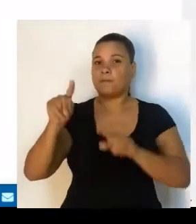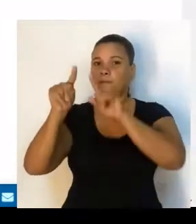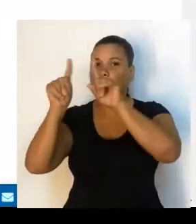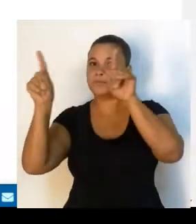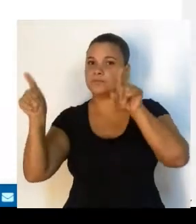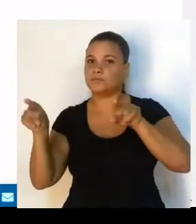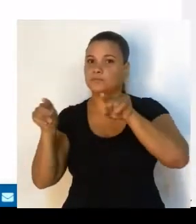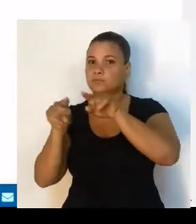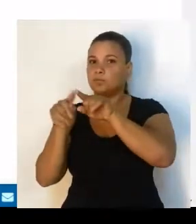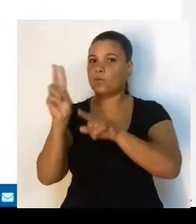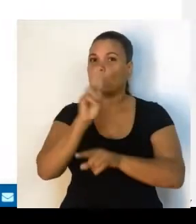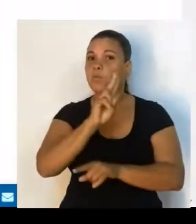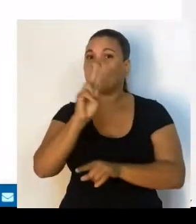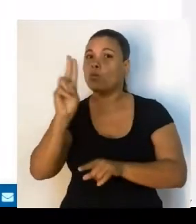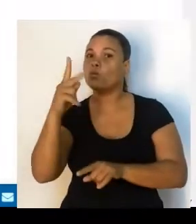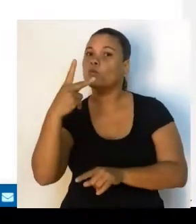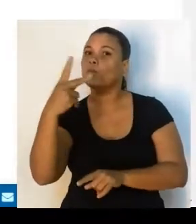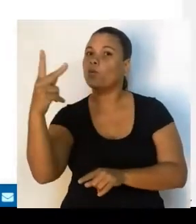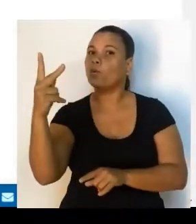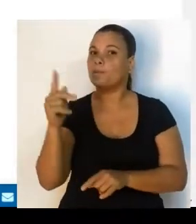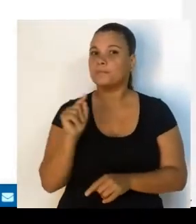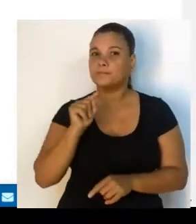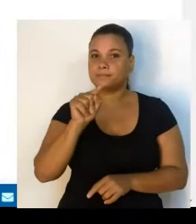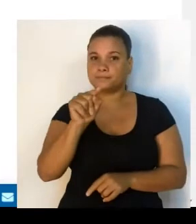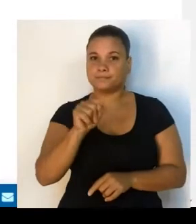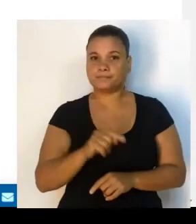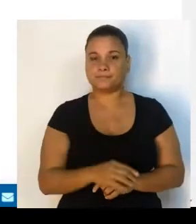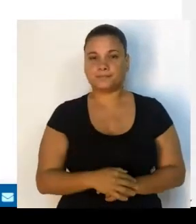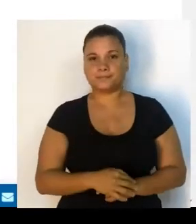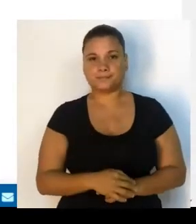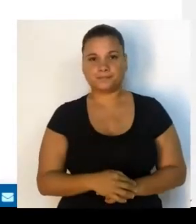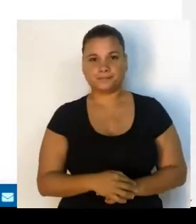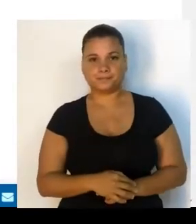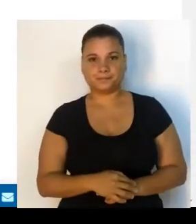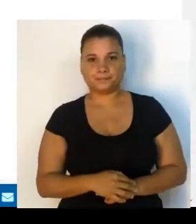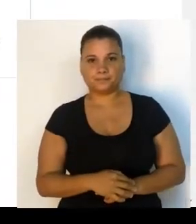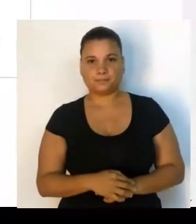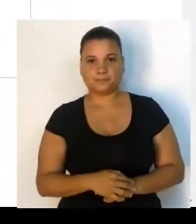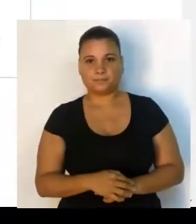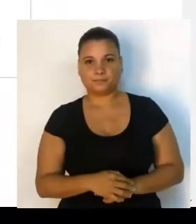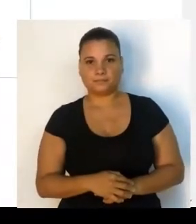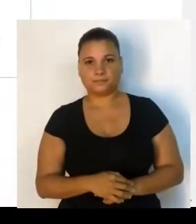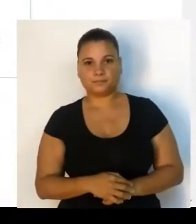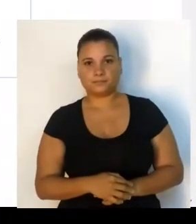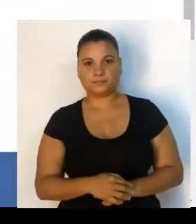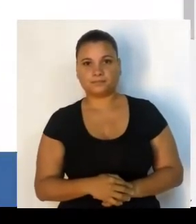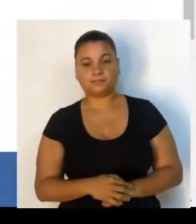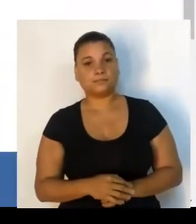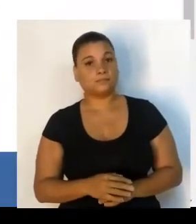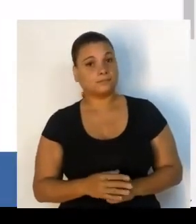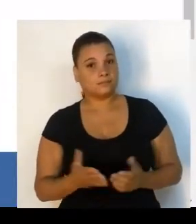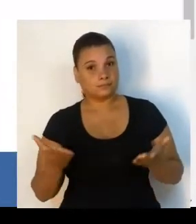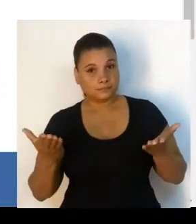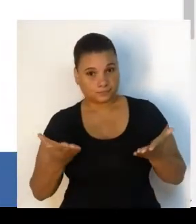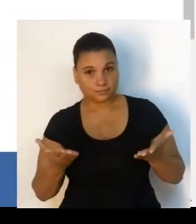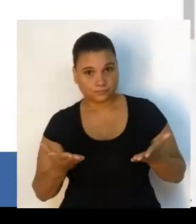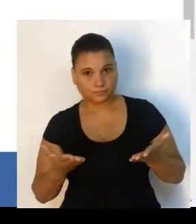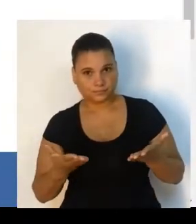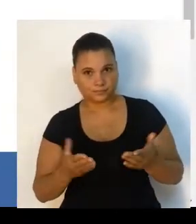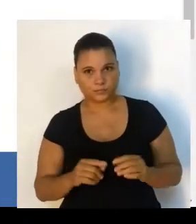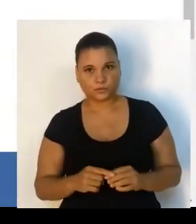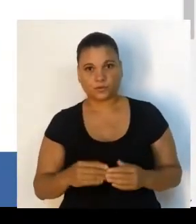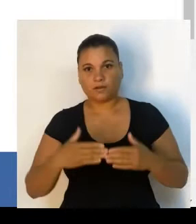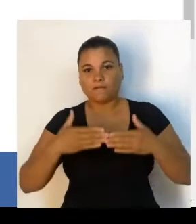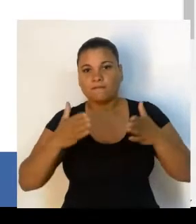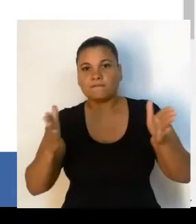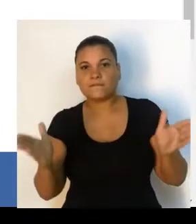clicando sobre o componente curricular ou sobre o nome do professor. Feito isso, você será direcionado